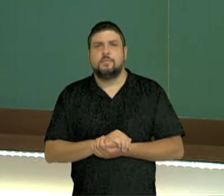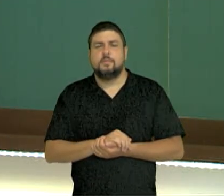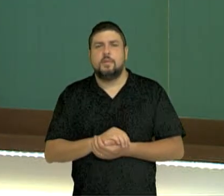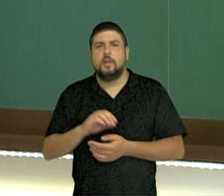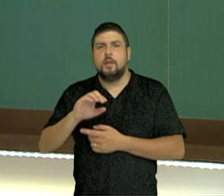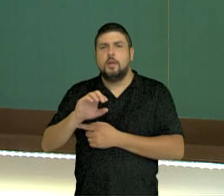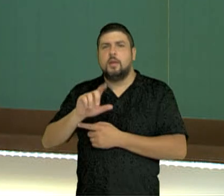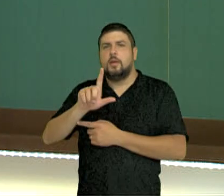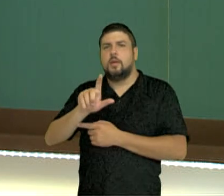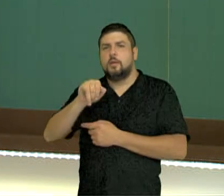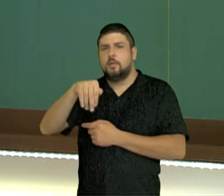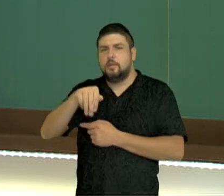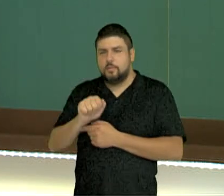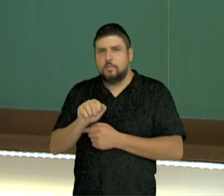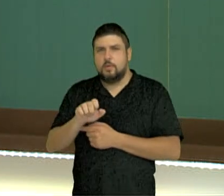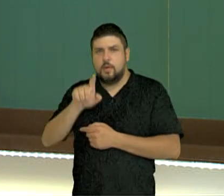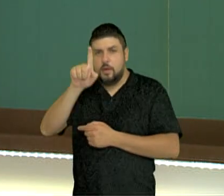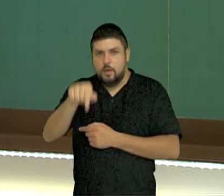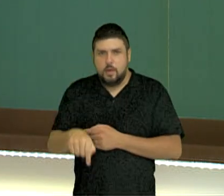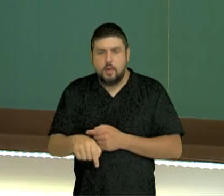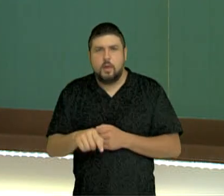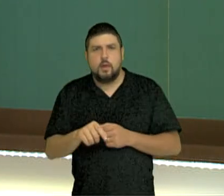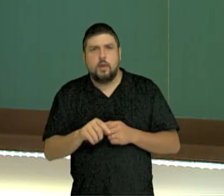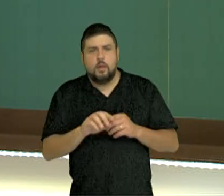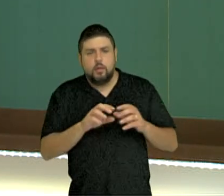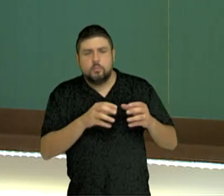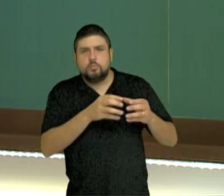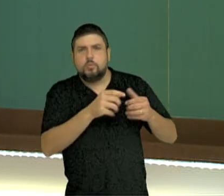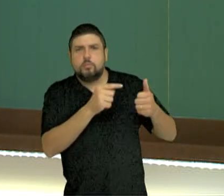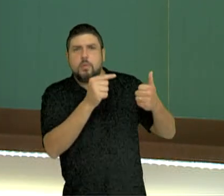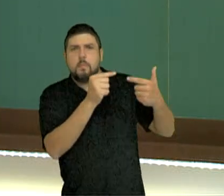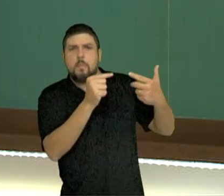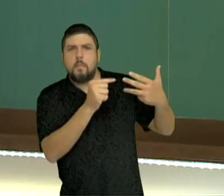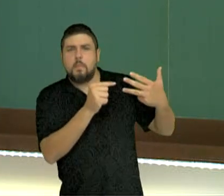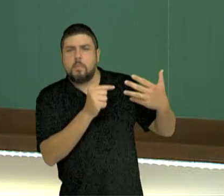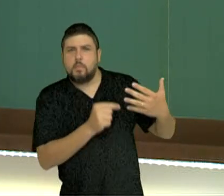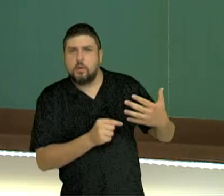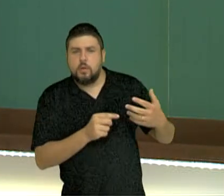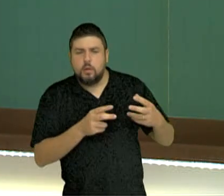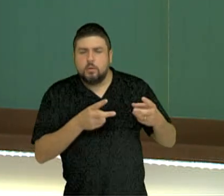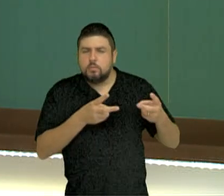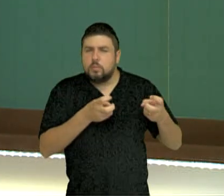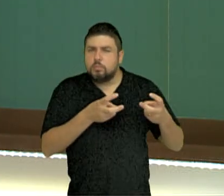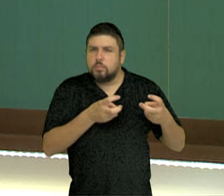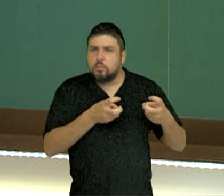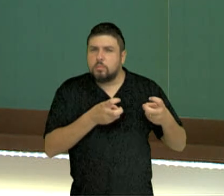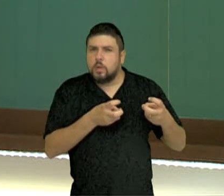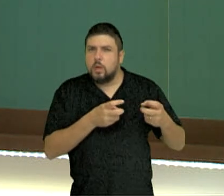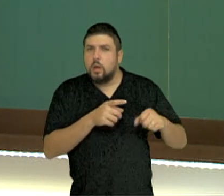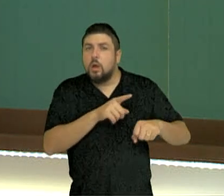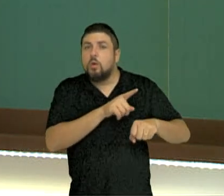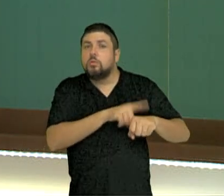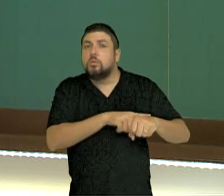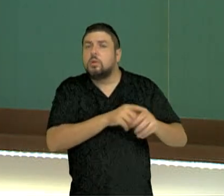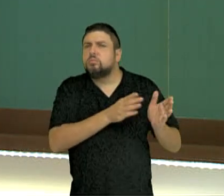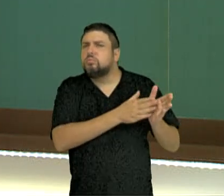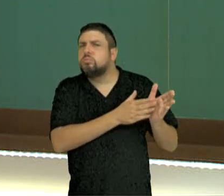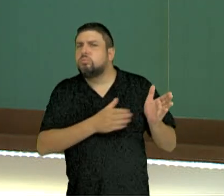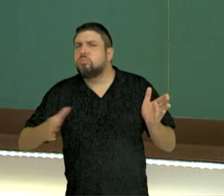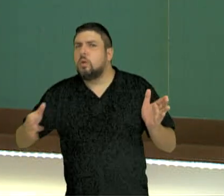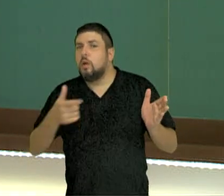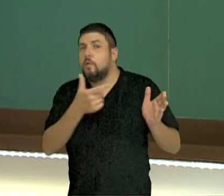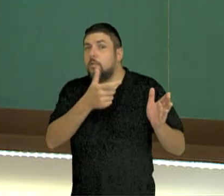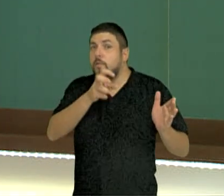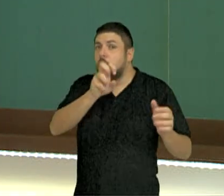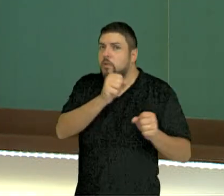estamos tratando do conjunto de condições atmosféricas observadas ao longo de um período de pelo menos 25 a 30